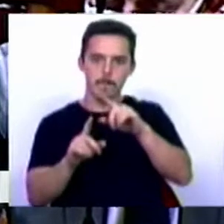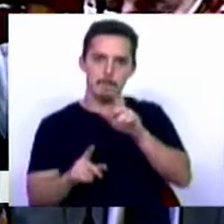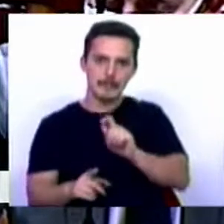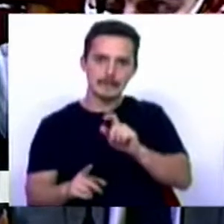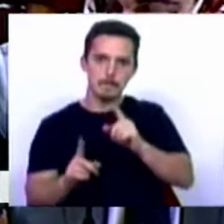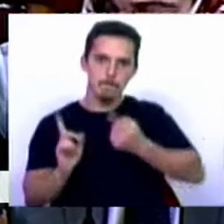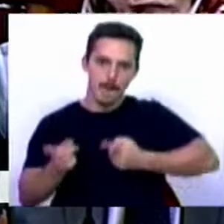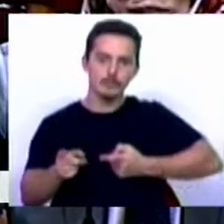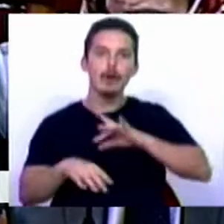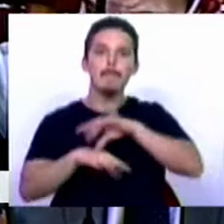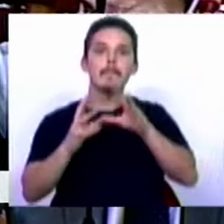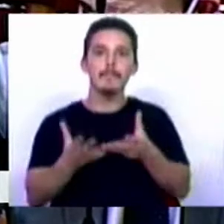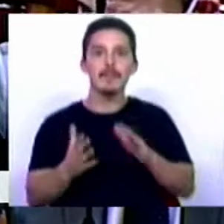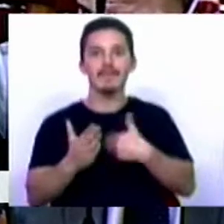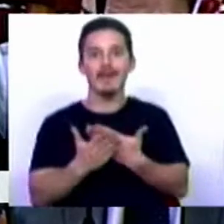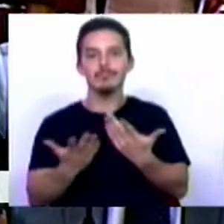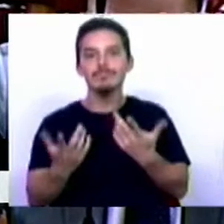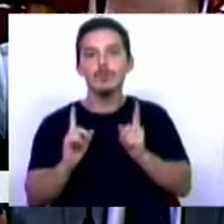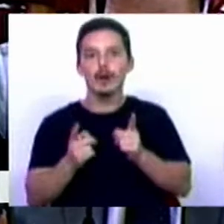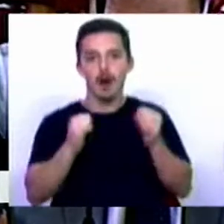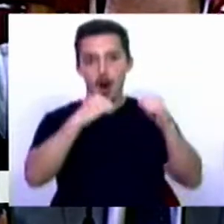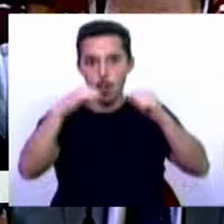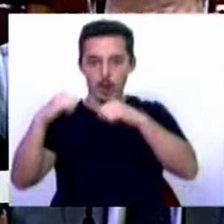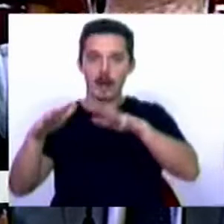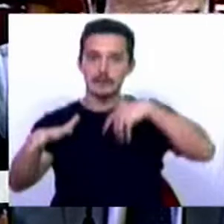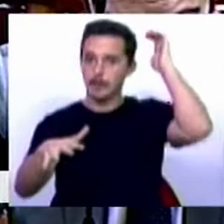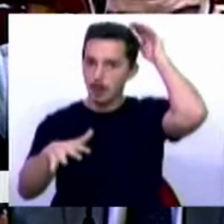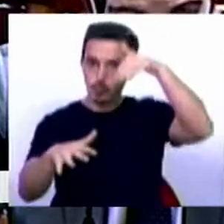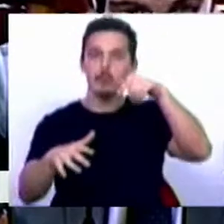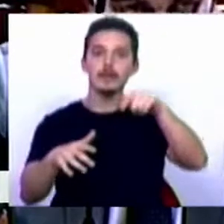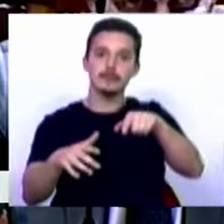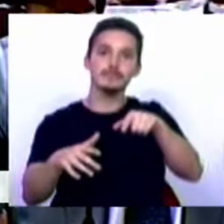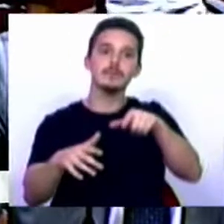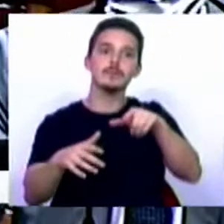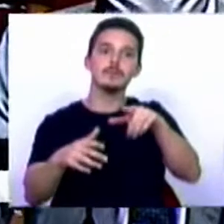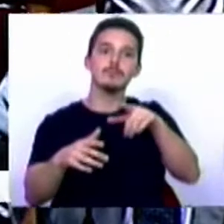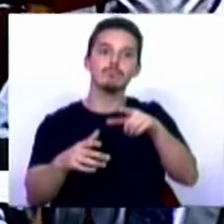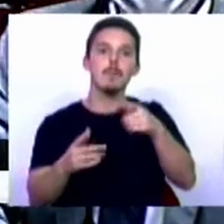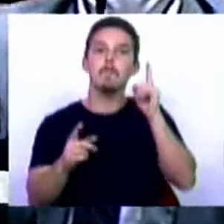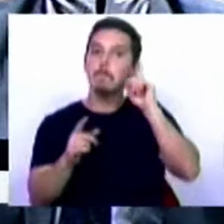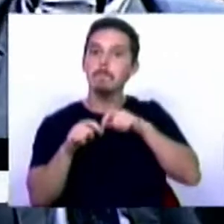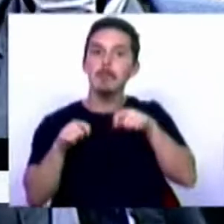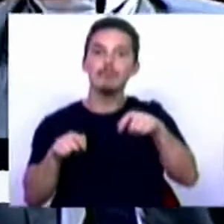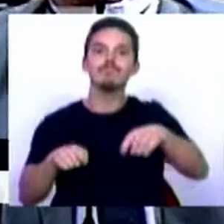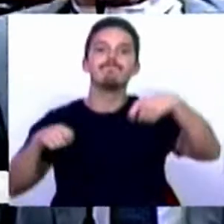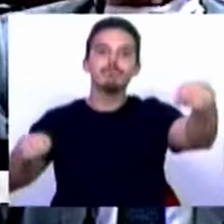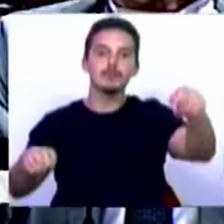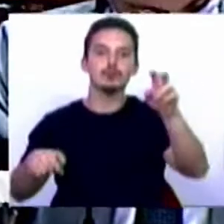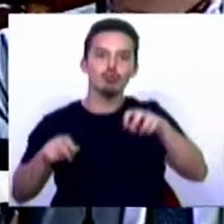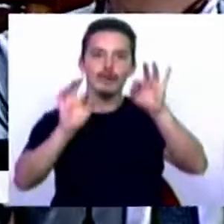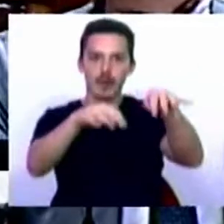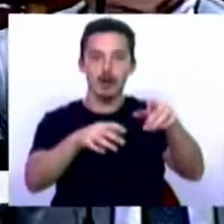determinou que, em acordo com a Assembleia da República, este prazo fosse diferido para o final de junho. O